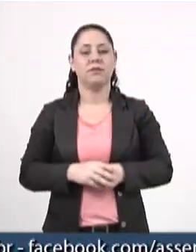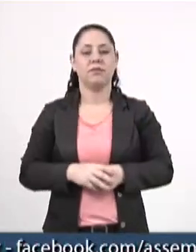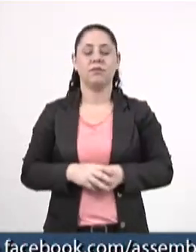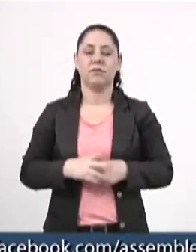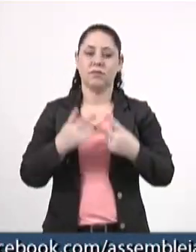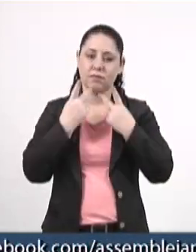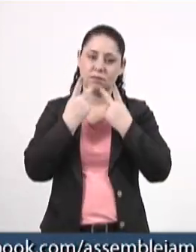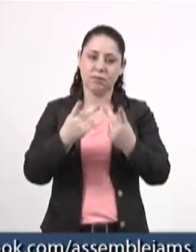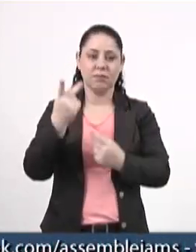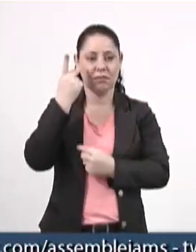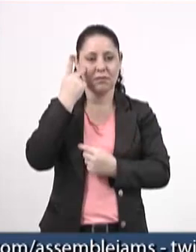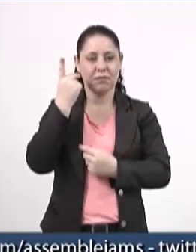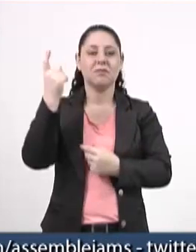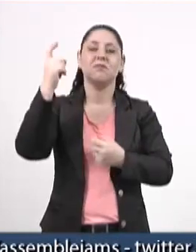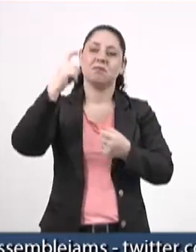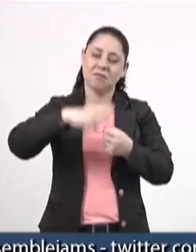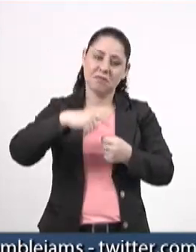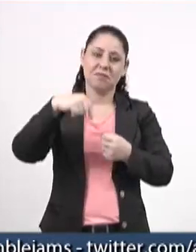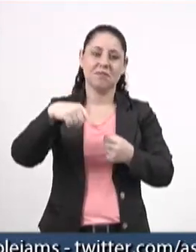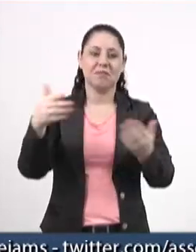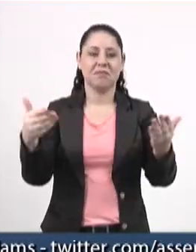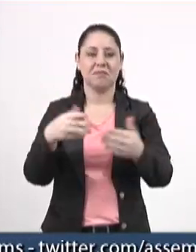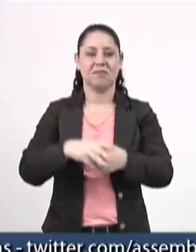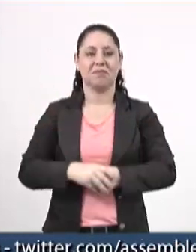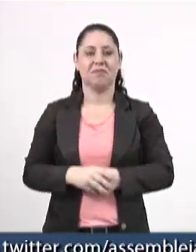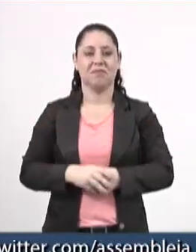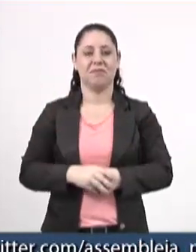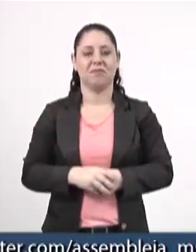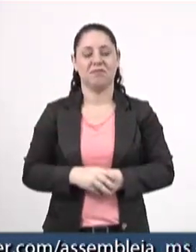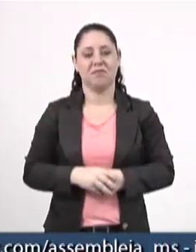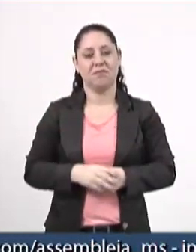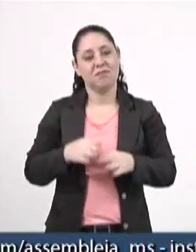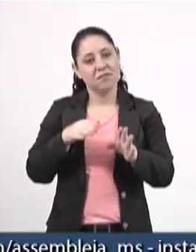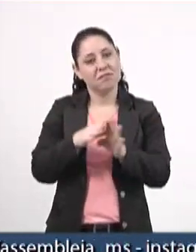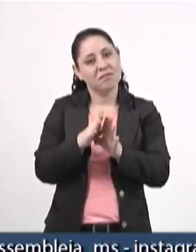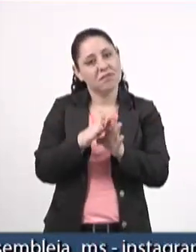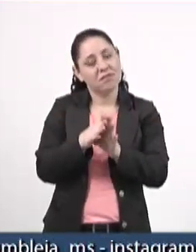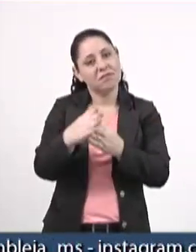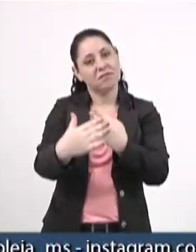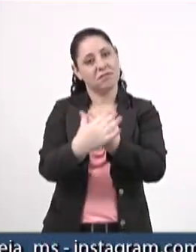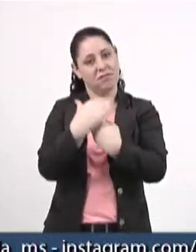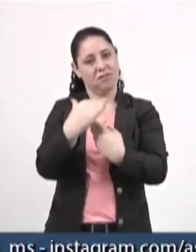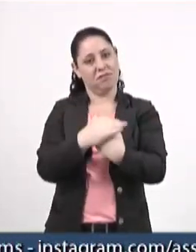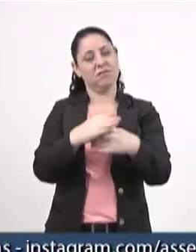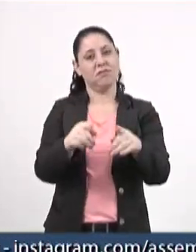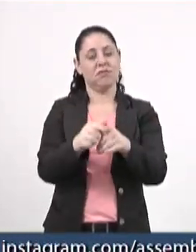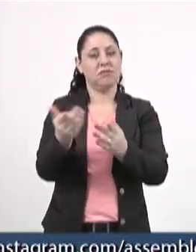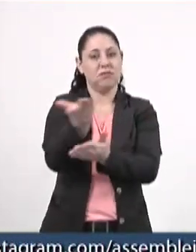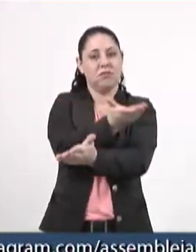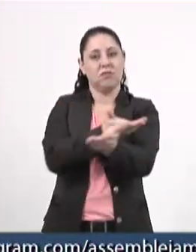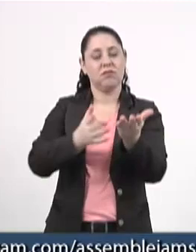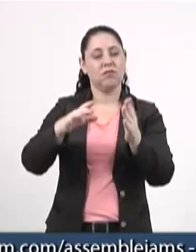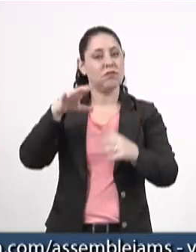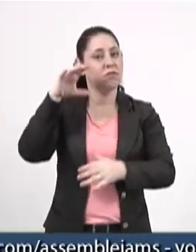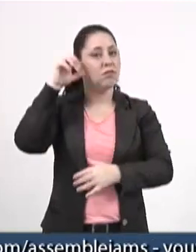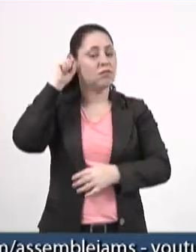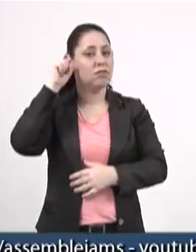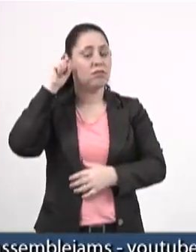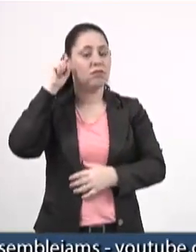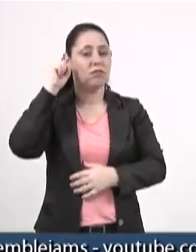e dizer ao deputado Pedro Kemp que estou aqui para me aconselhar e para ouvir